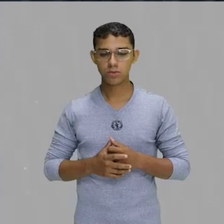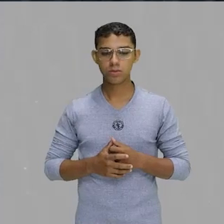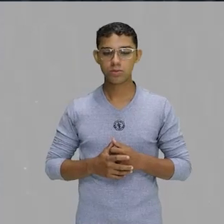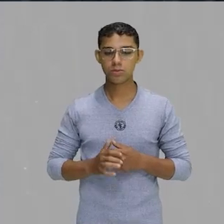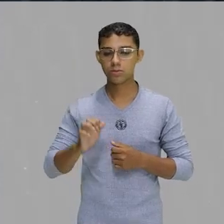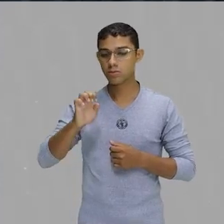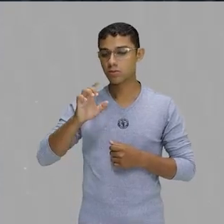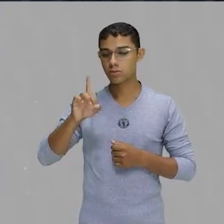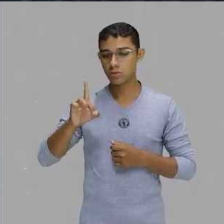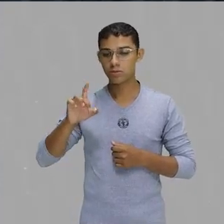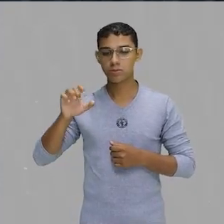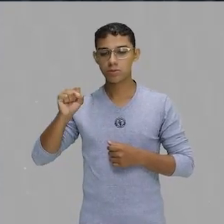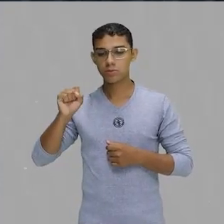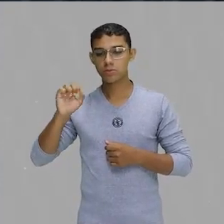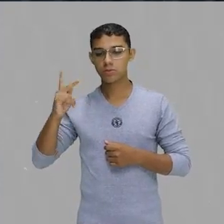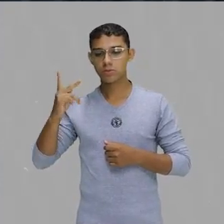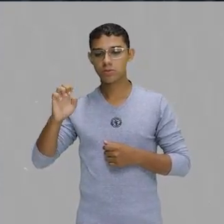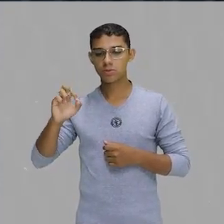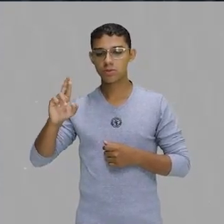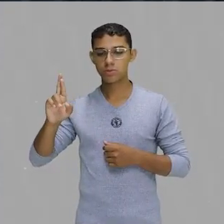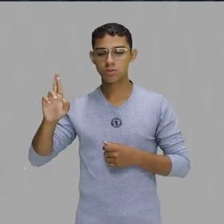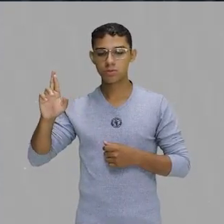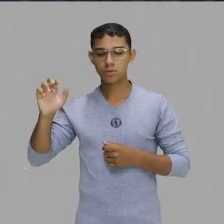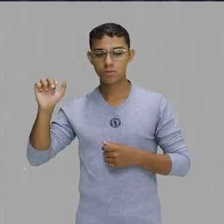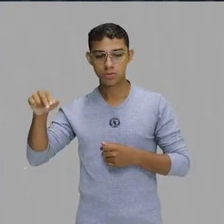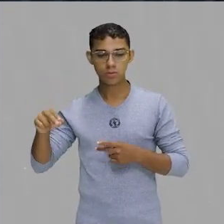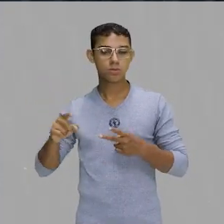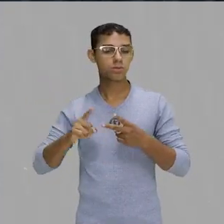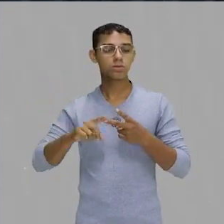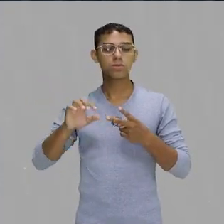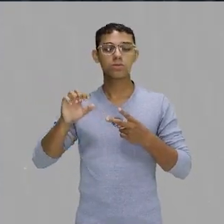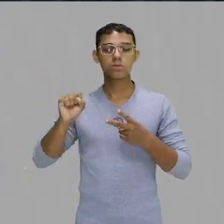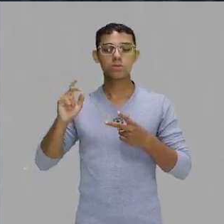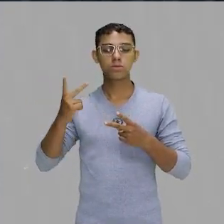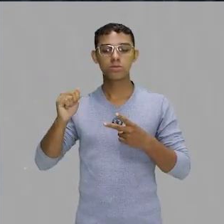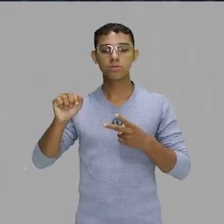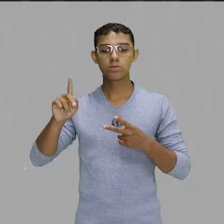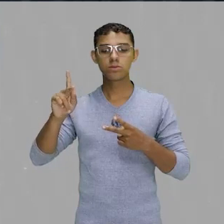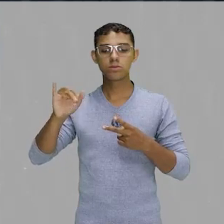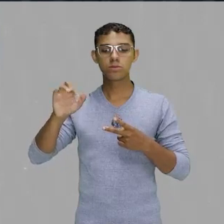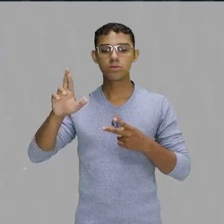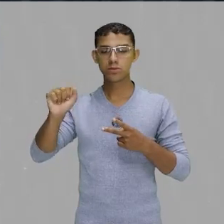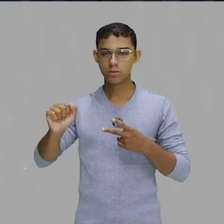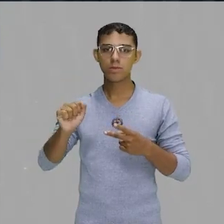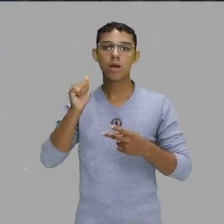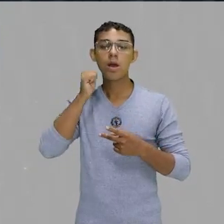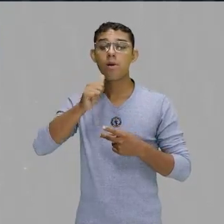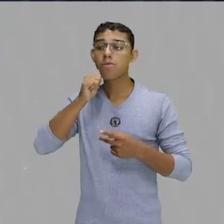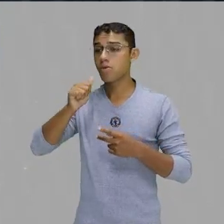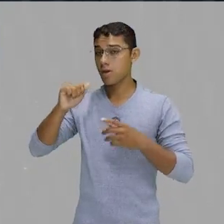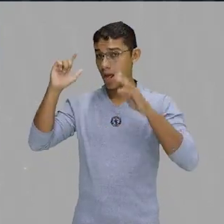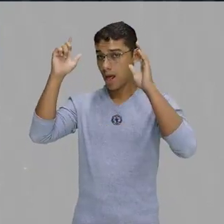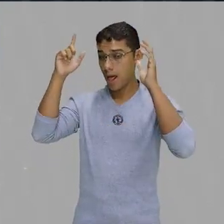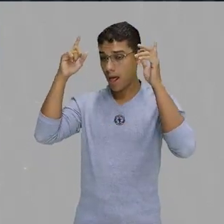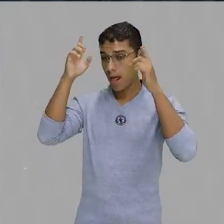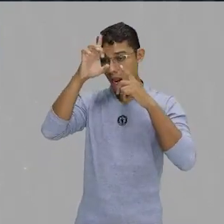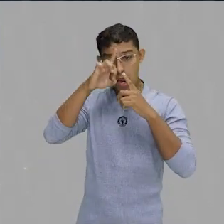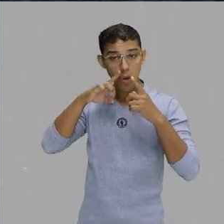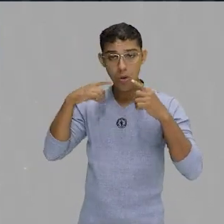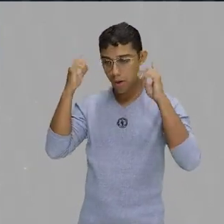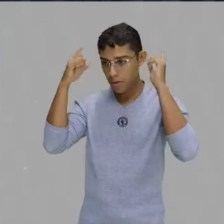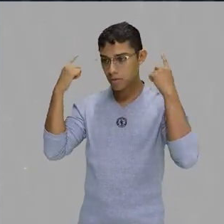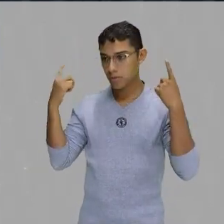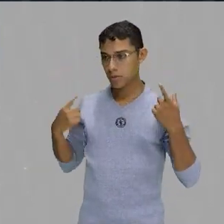You, Shakira, quem que não conhece Shakira, gente, por favor, quiseram eu ter aquela cinturinha e saber dançar,